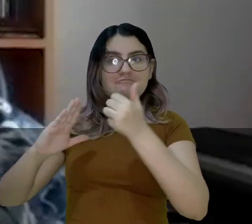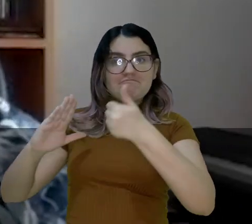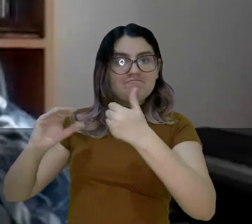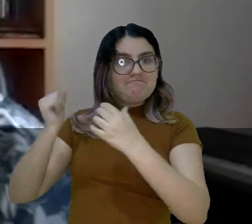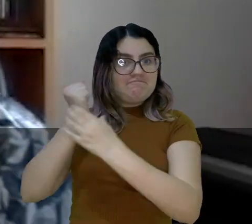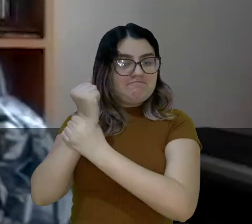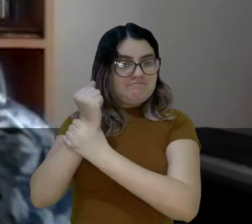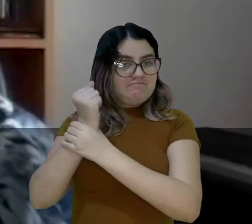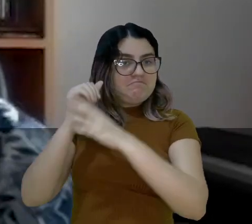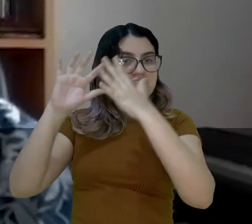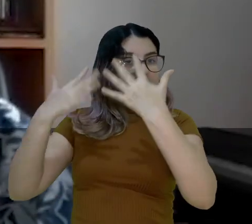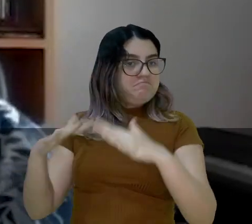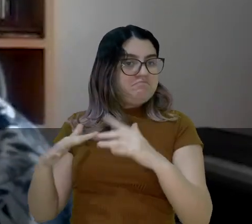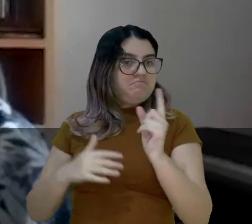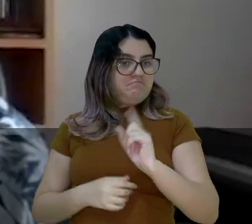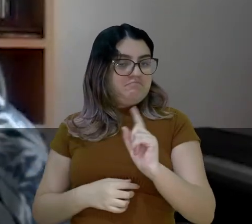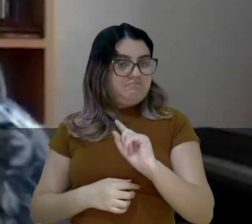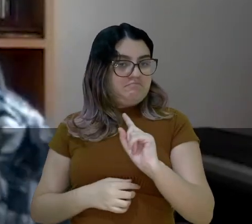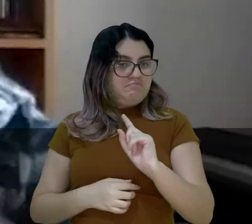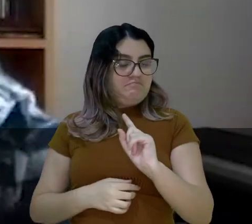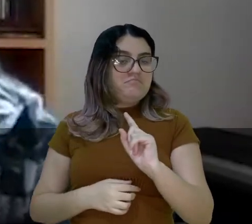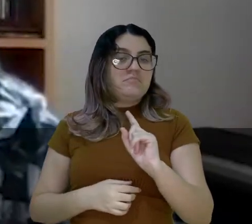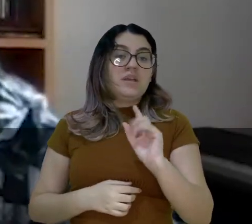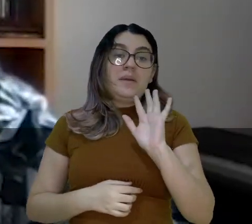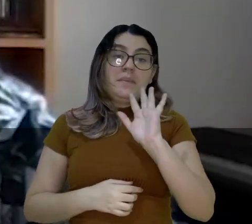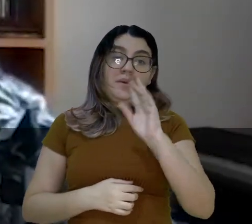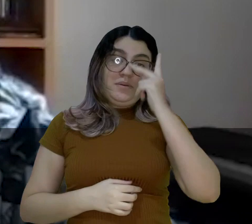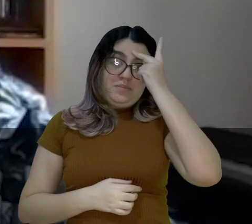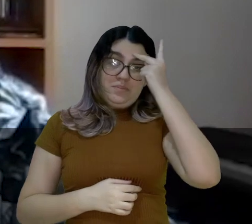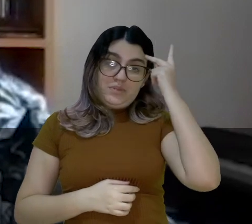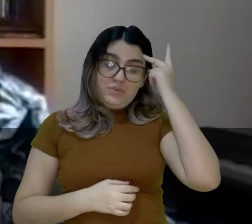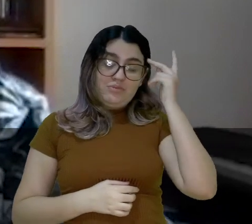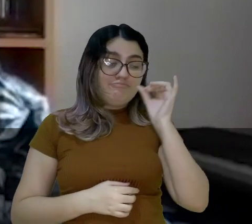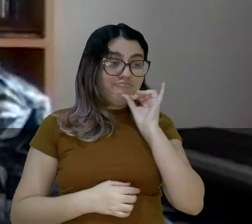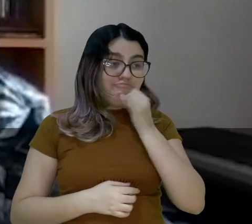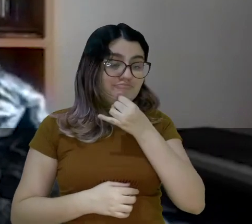fabricadas. Isso não cai. Mas as pessoas que,